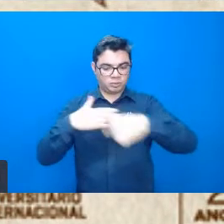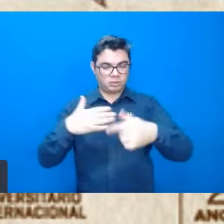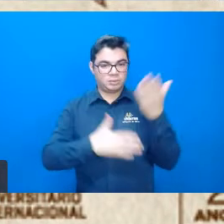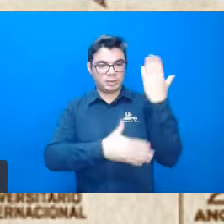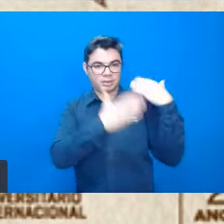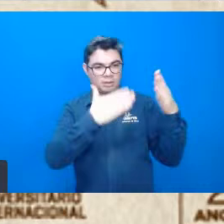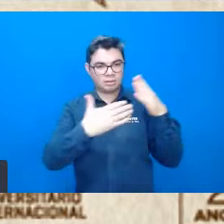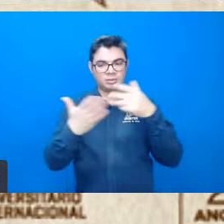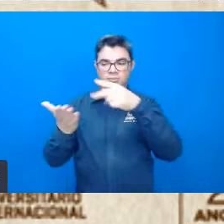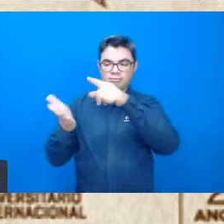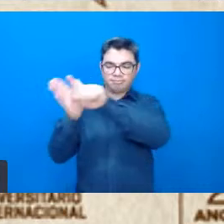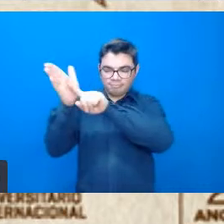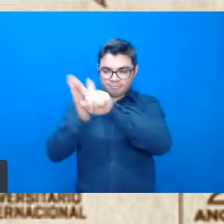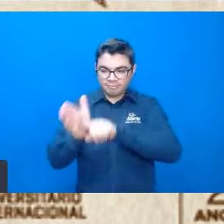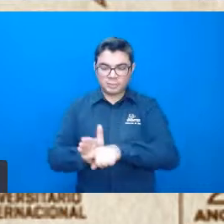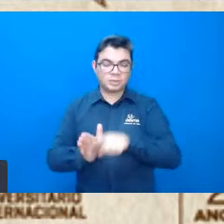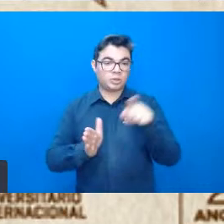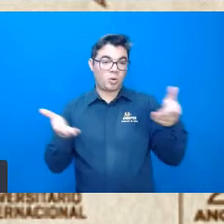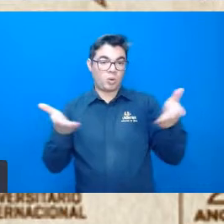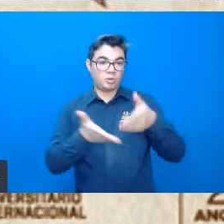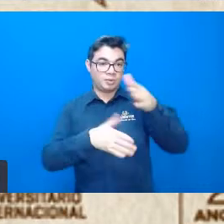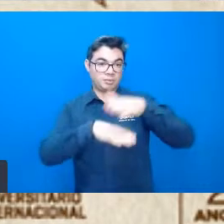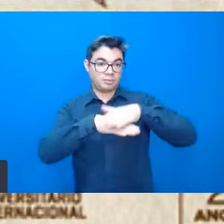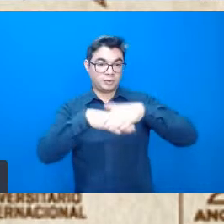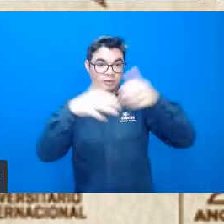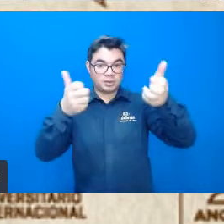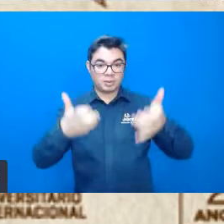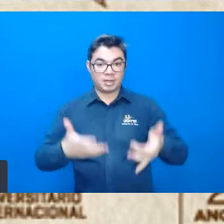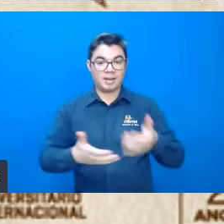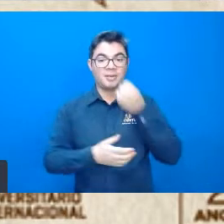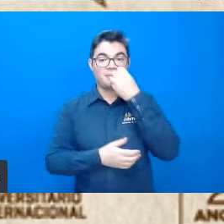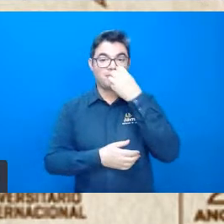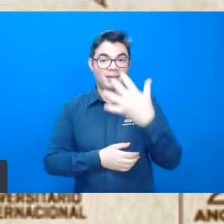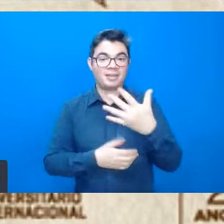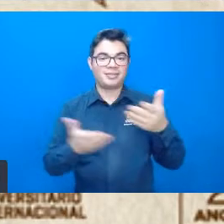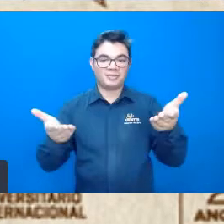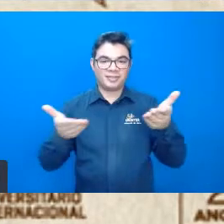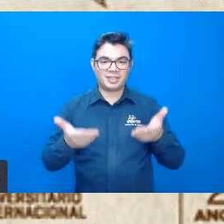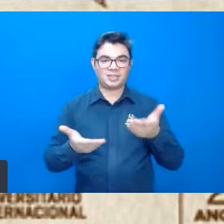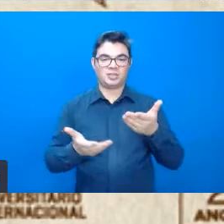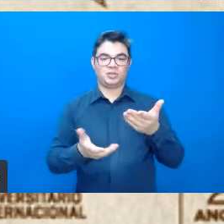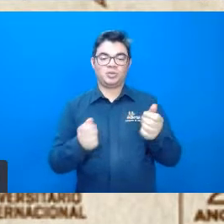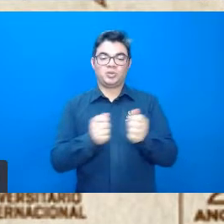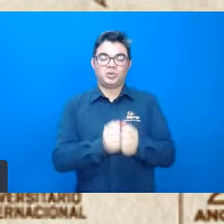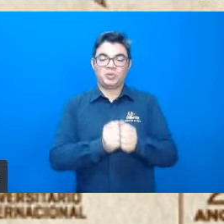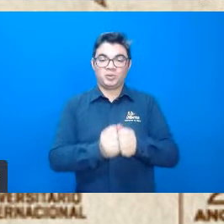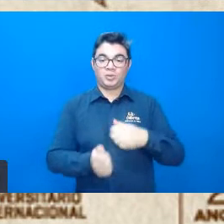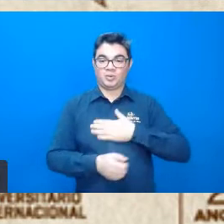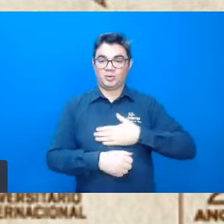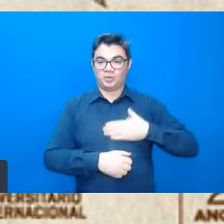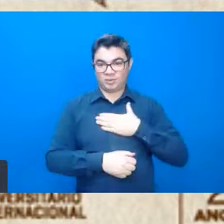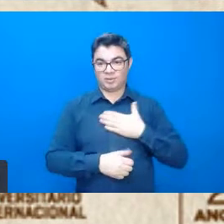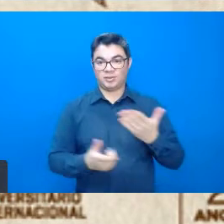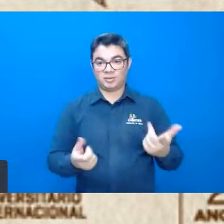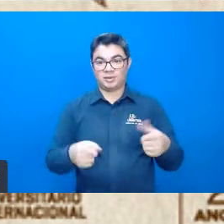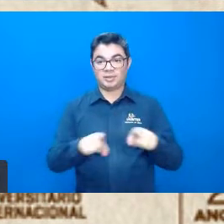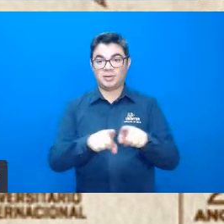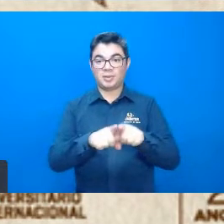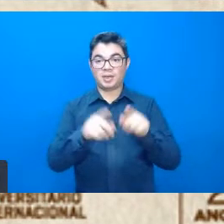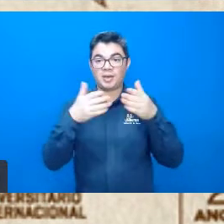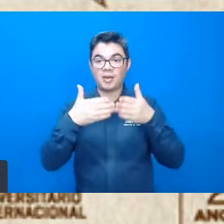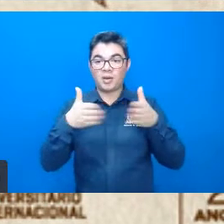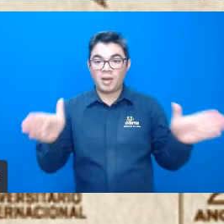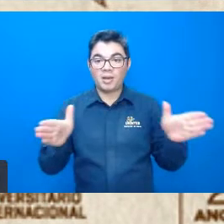orientadores. Então, seja bem-vindo, né, professor, é muito bom tê-lo conosco, e aí eu abro